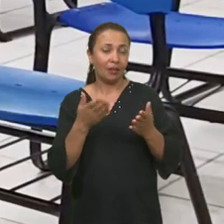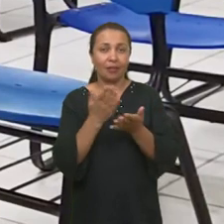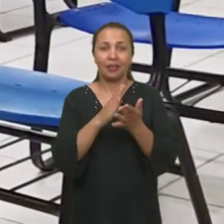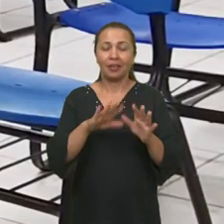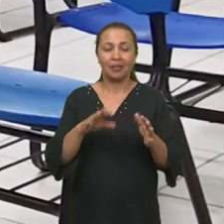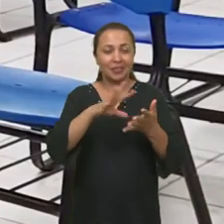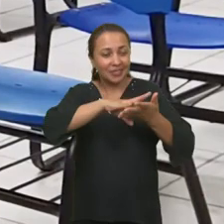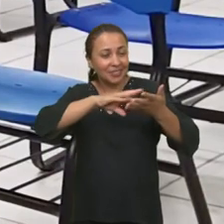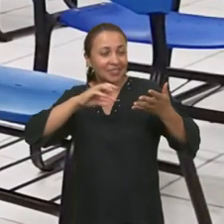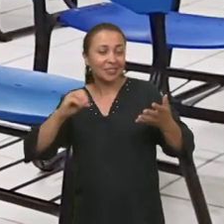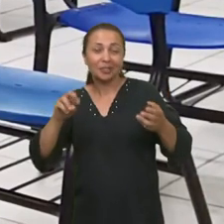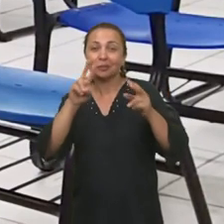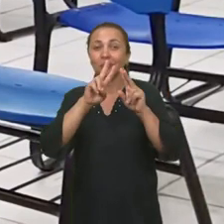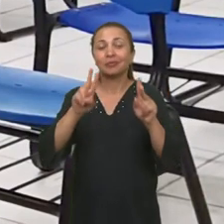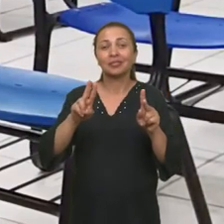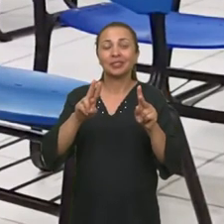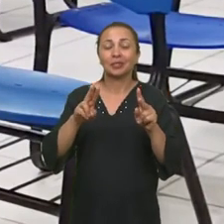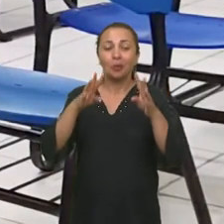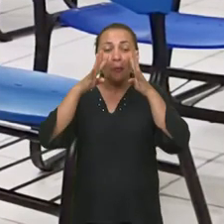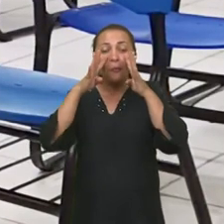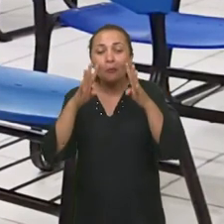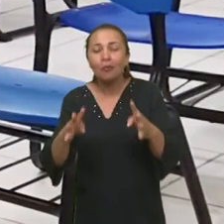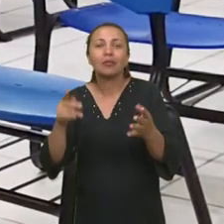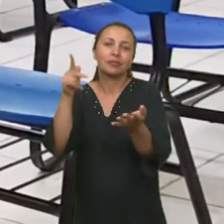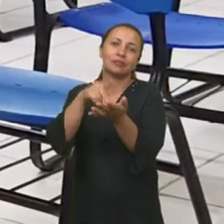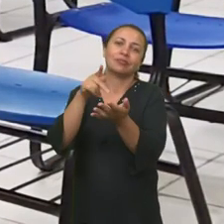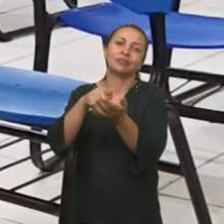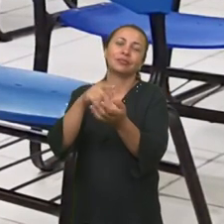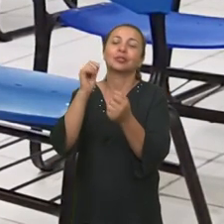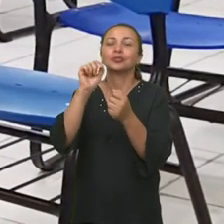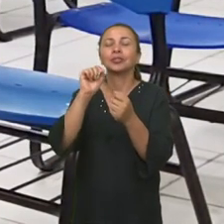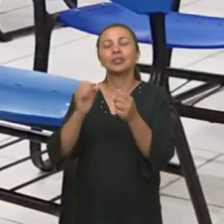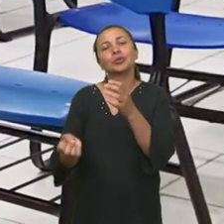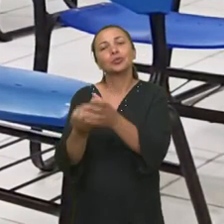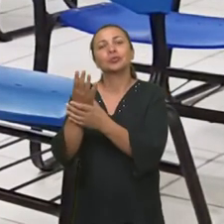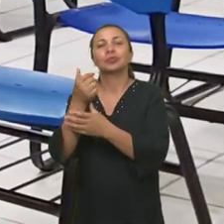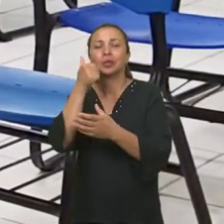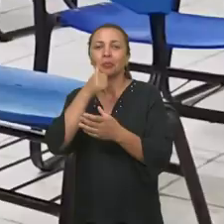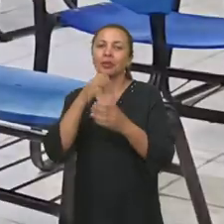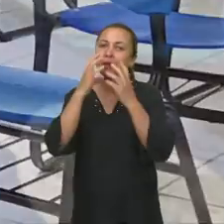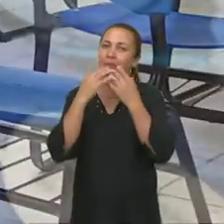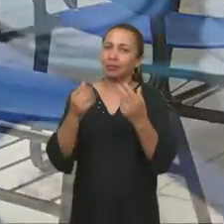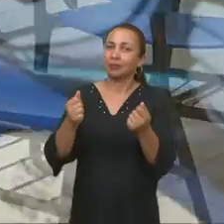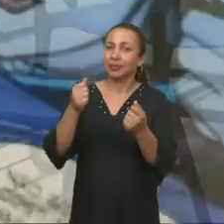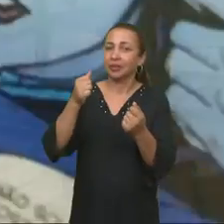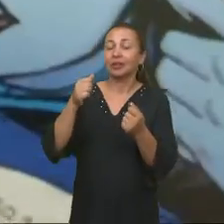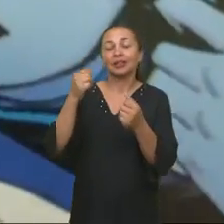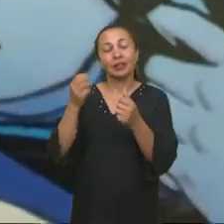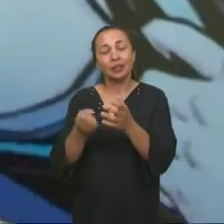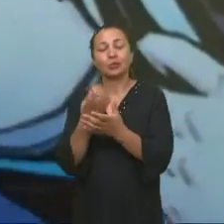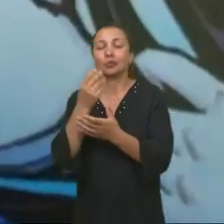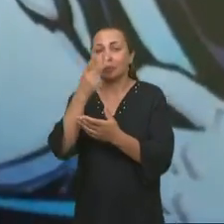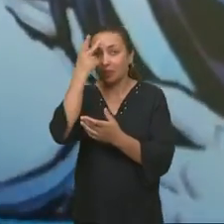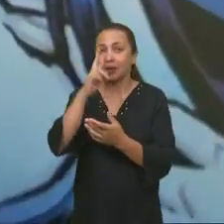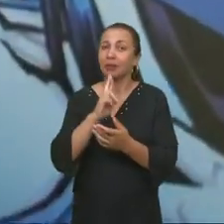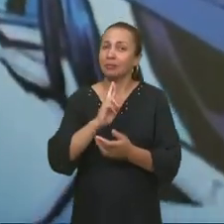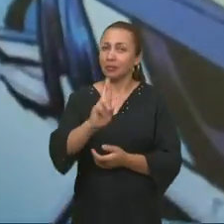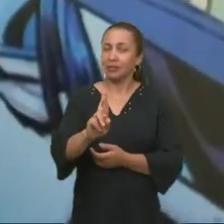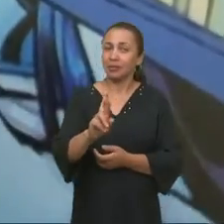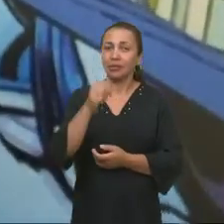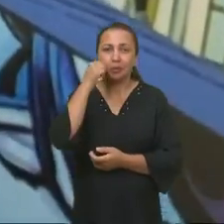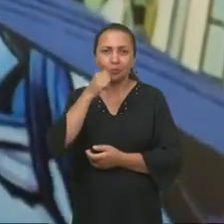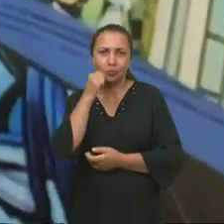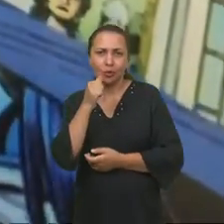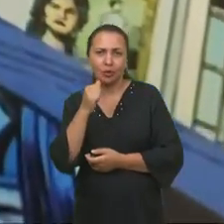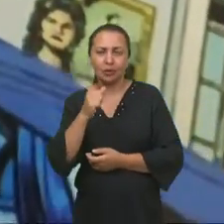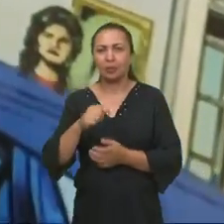acaba tirando um pouquinho do motivo real de que ela foi feita, né? Ela foi feita para representar o protagonismo